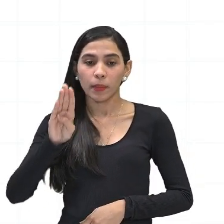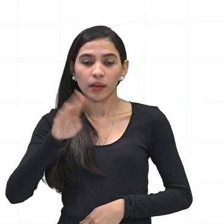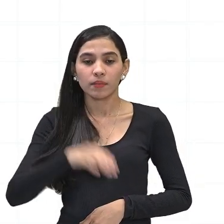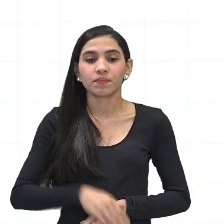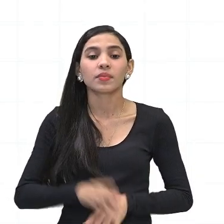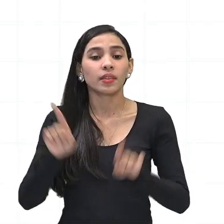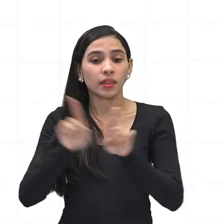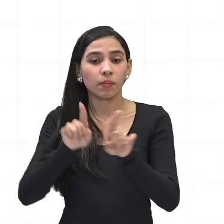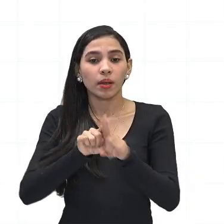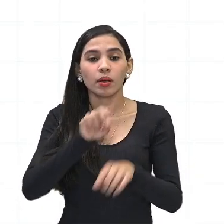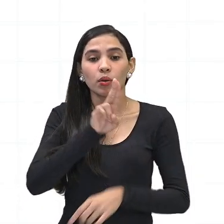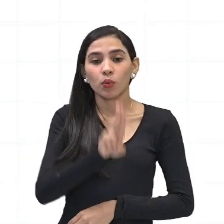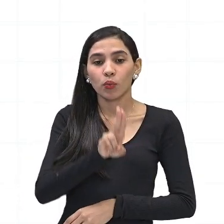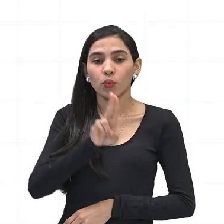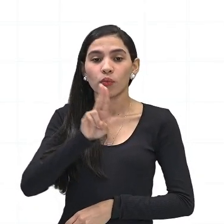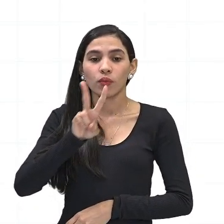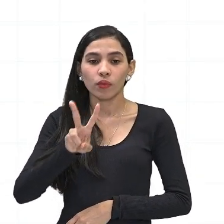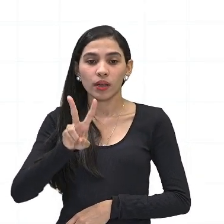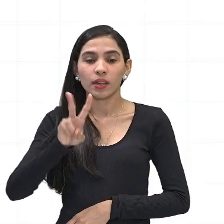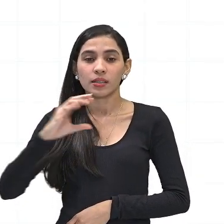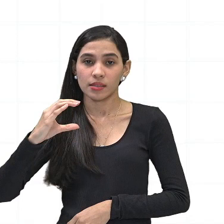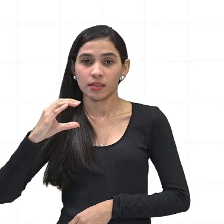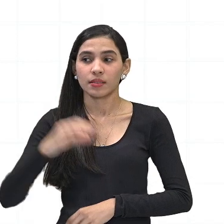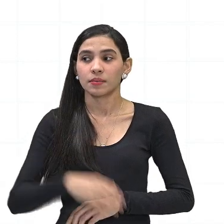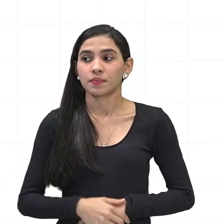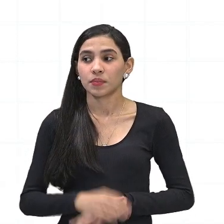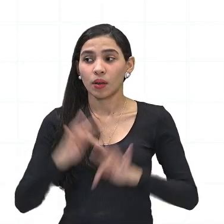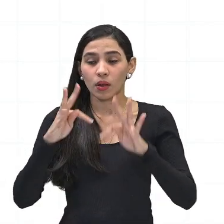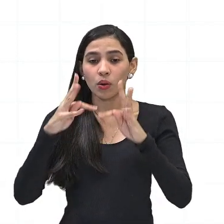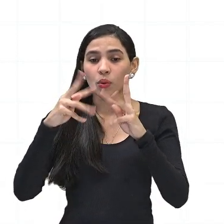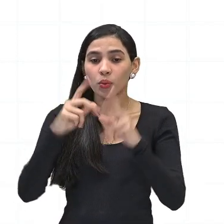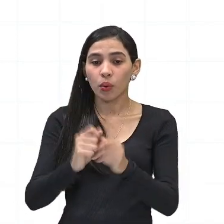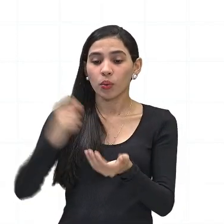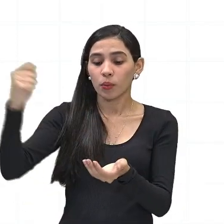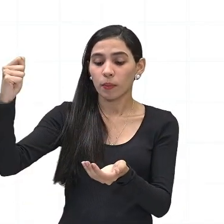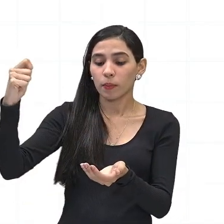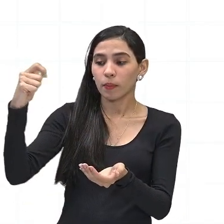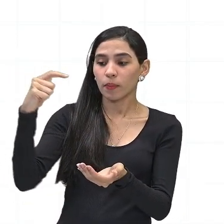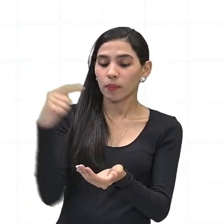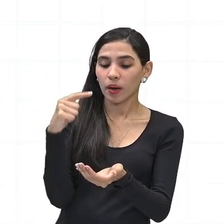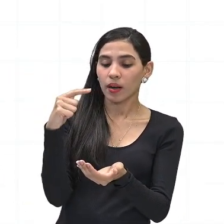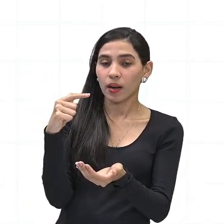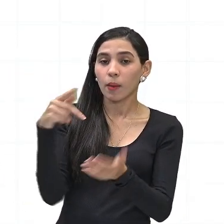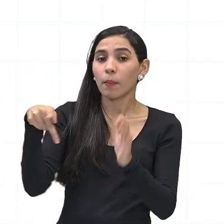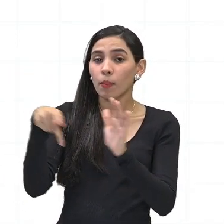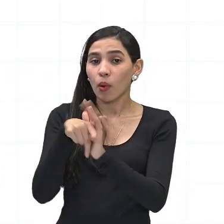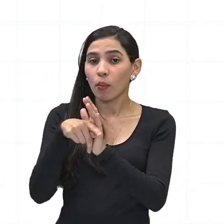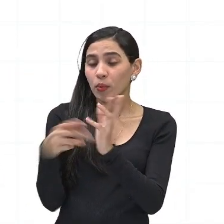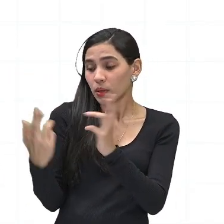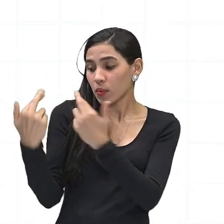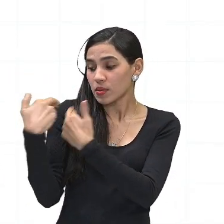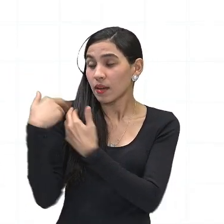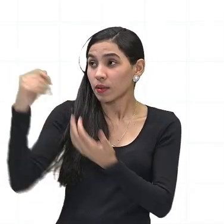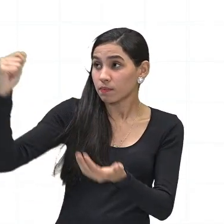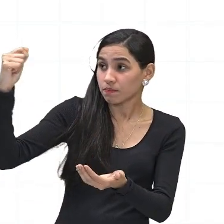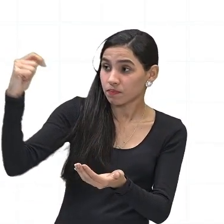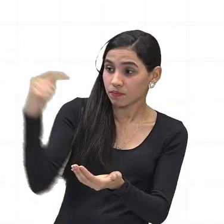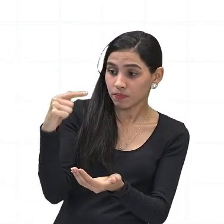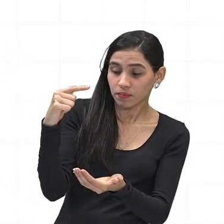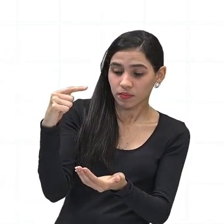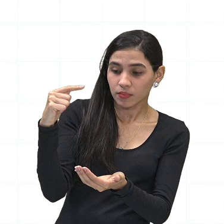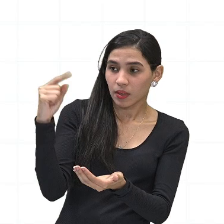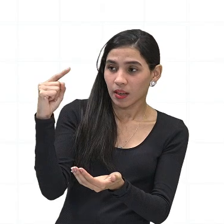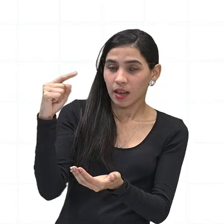C. Todos estes, eles são emitidos pelo Sol. Então, esses raios